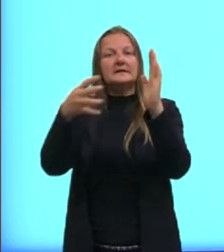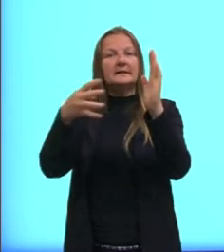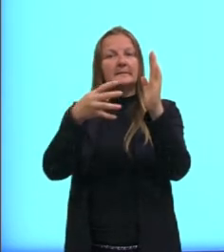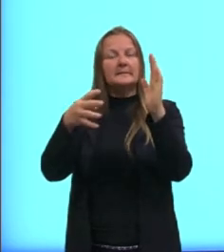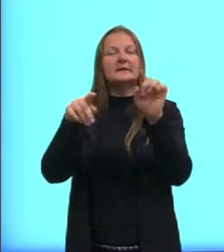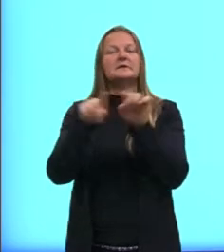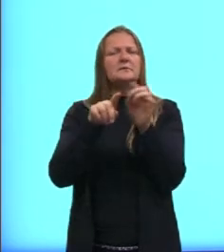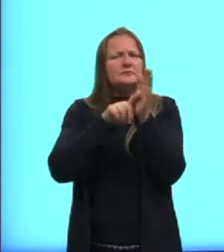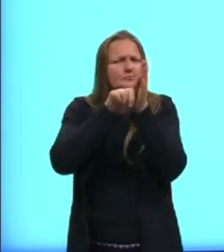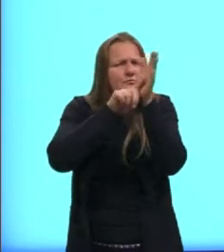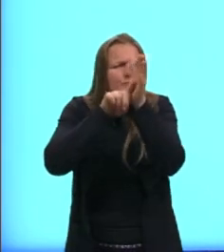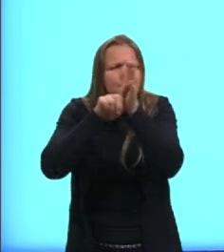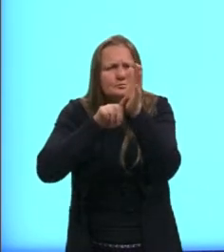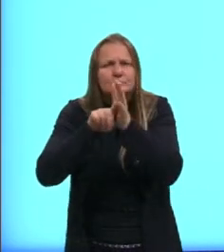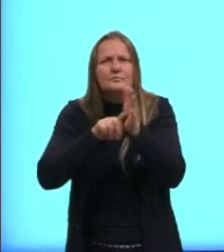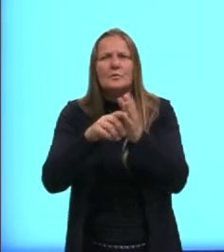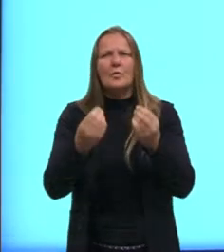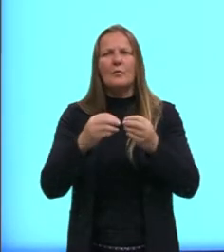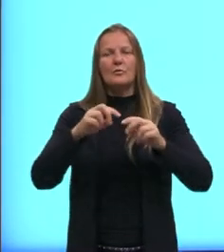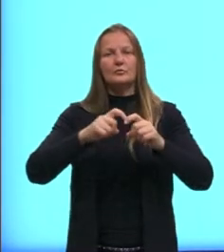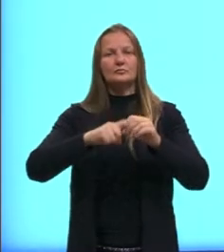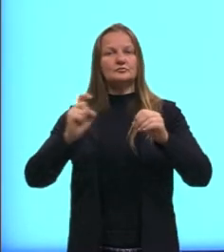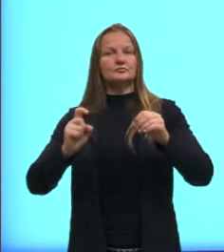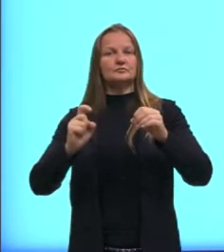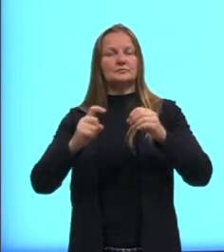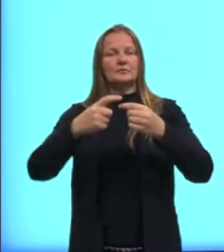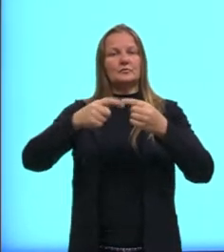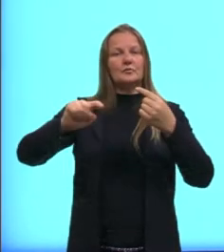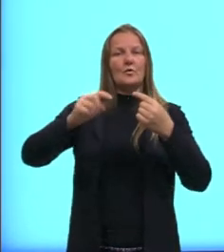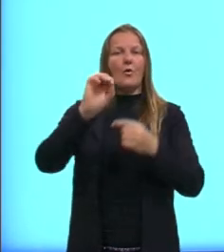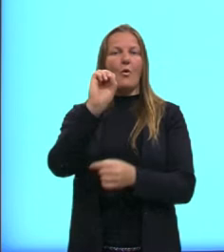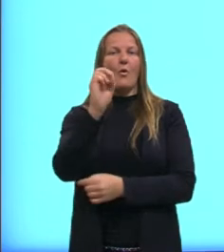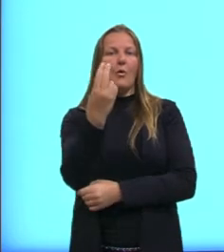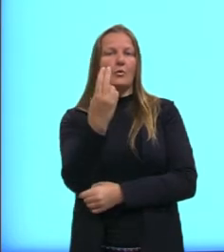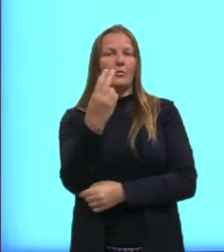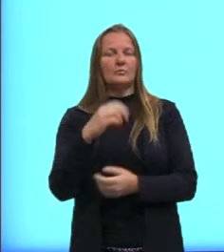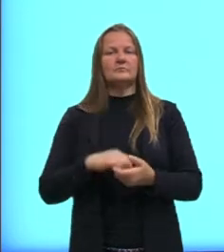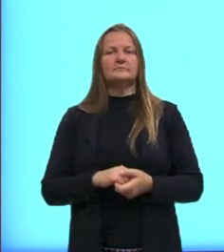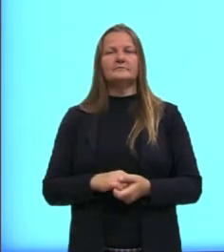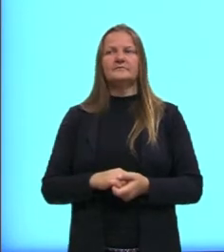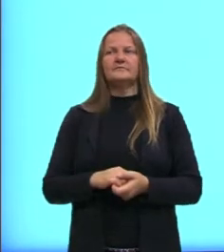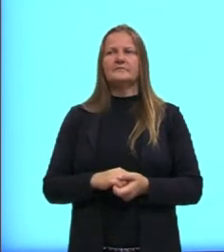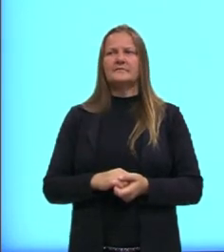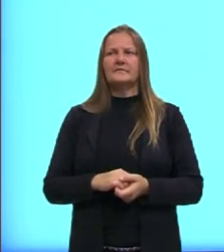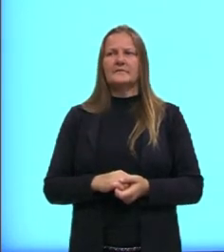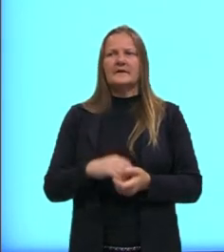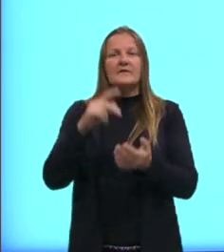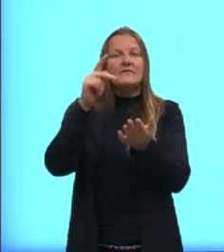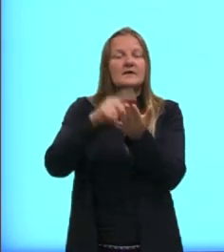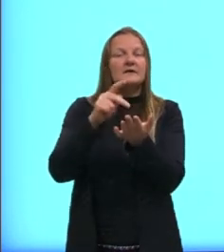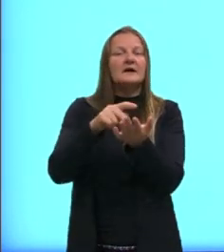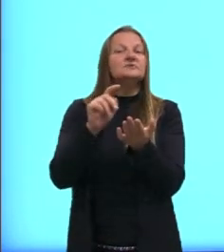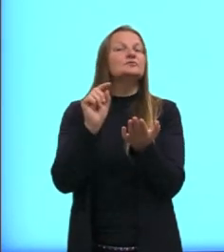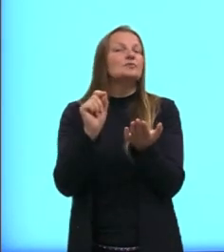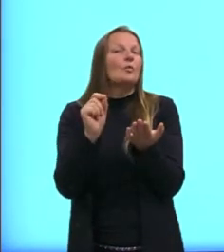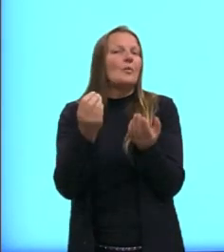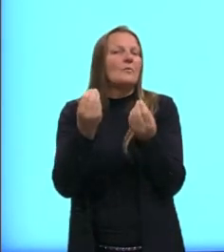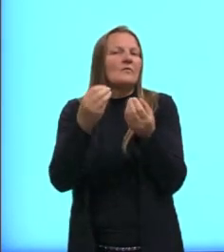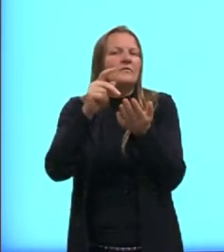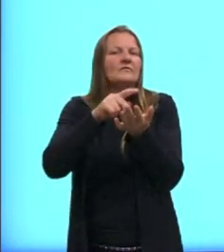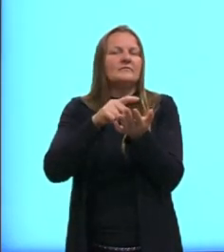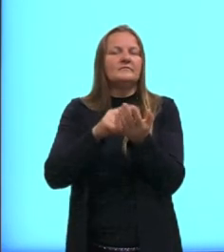analisando agora, né? A disjunção, o OU, a nossa sentença, ela vai ser verdadeira sempre que